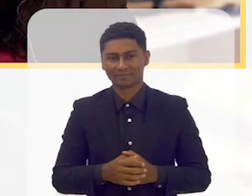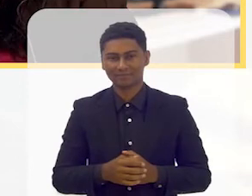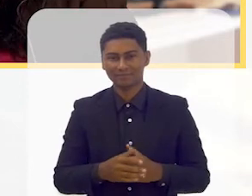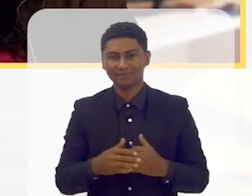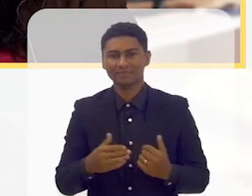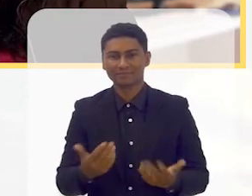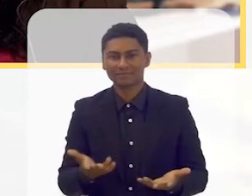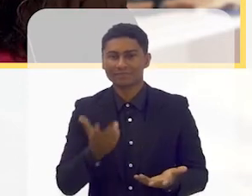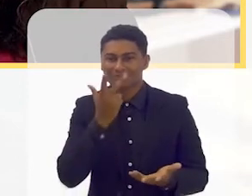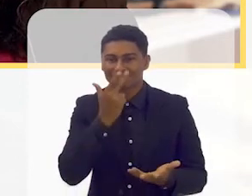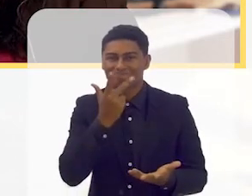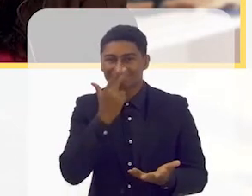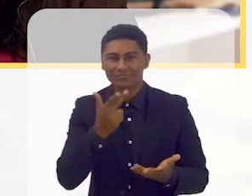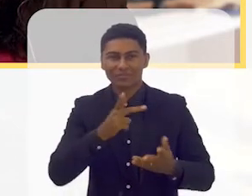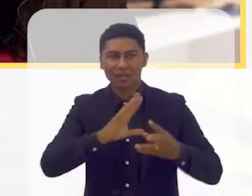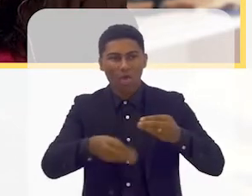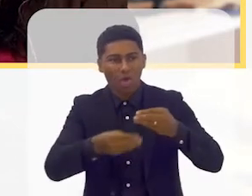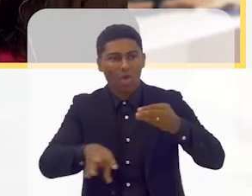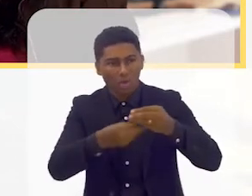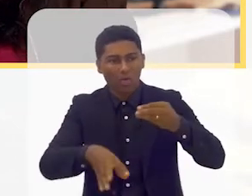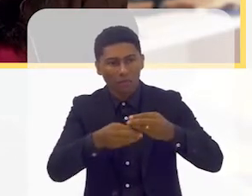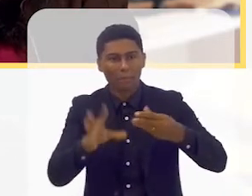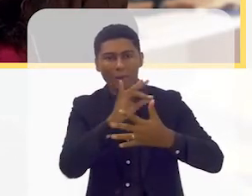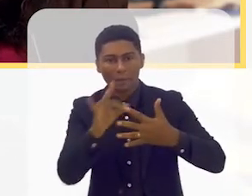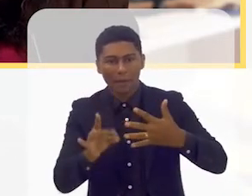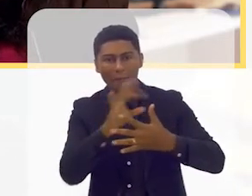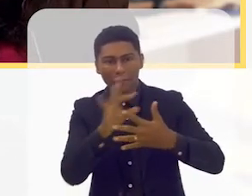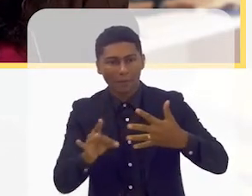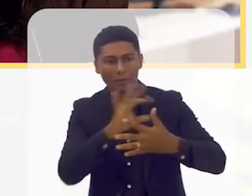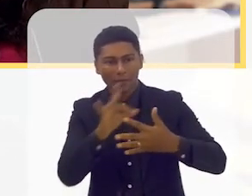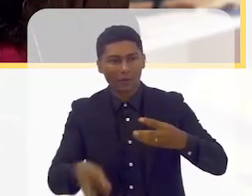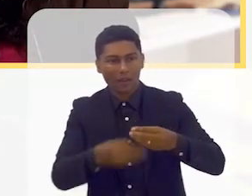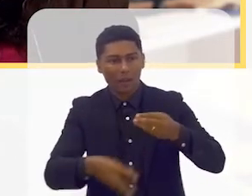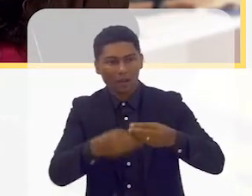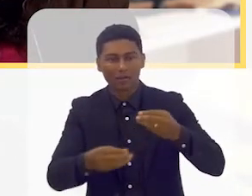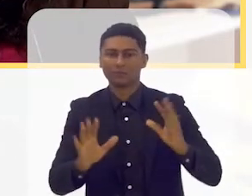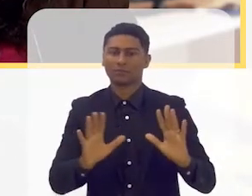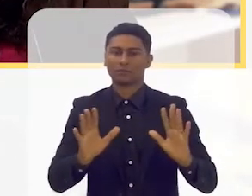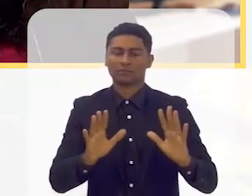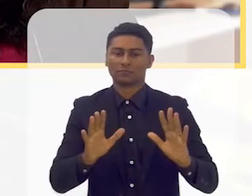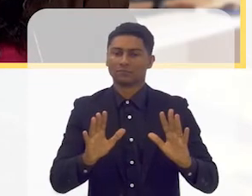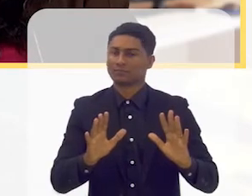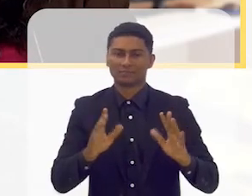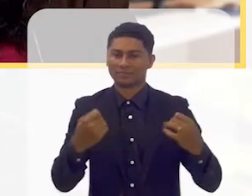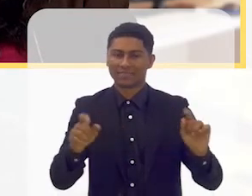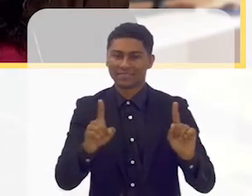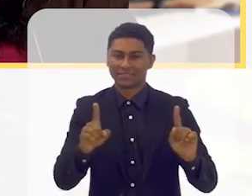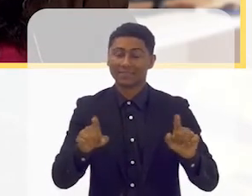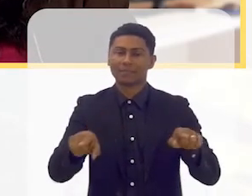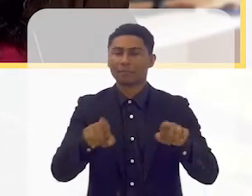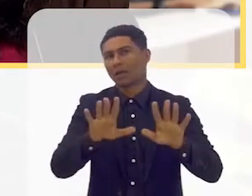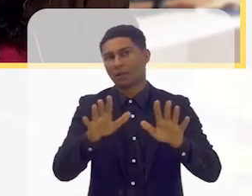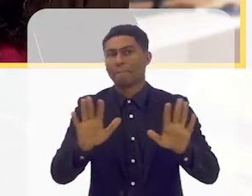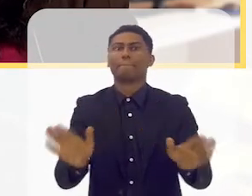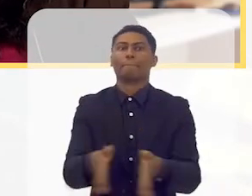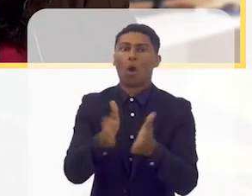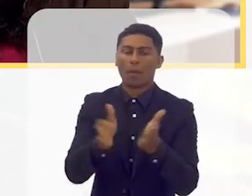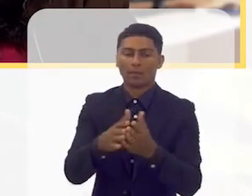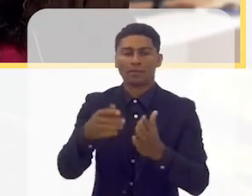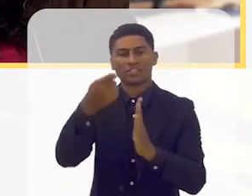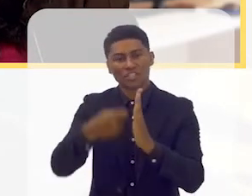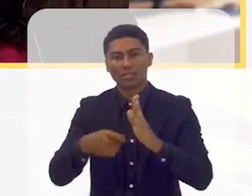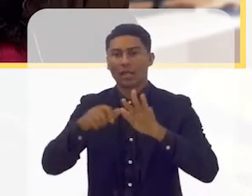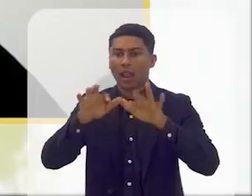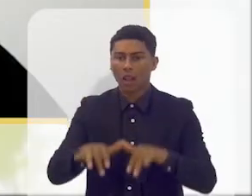não tem excessos, diz apenas aquilo que pretendo dizer, mas não é por isso que a lei é mais pobre. Depois essa escrita, essa